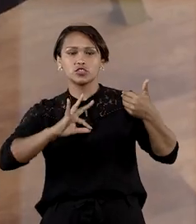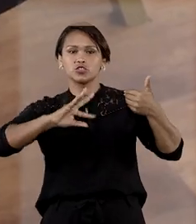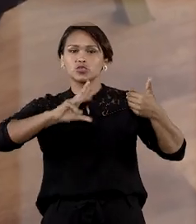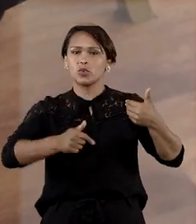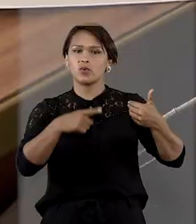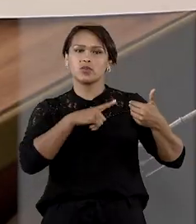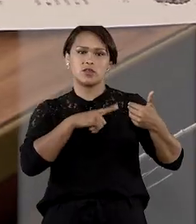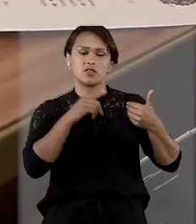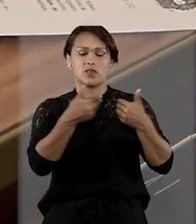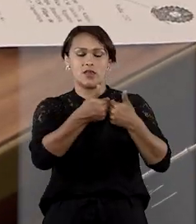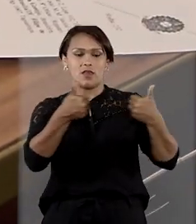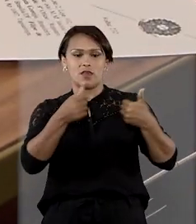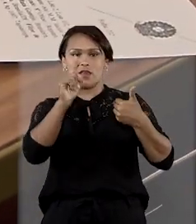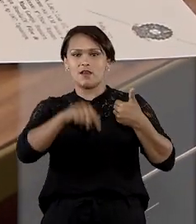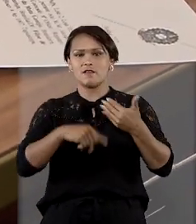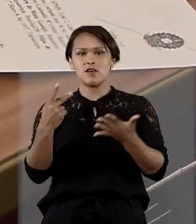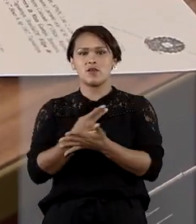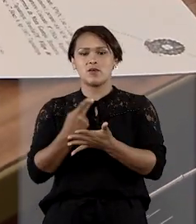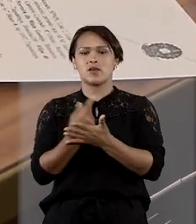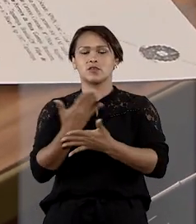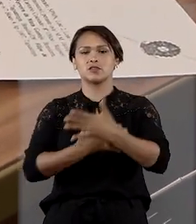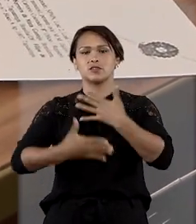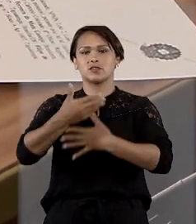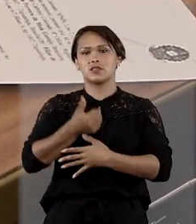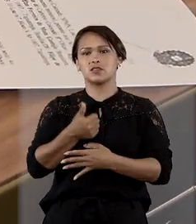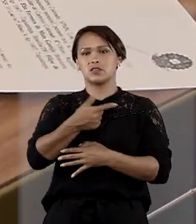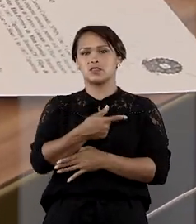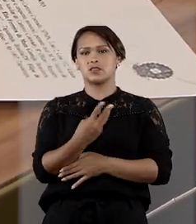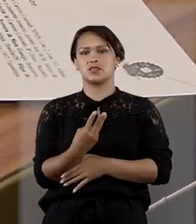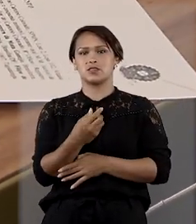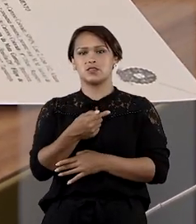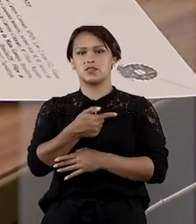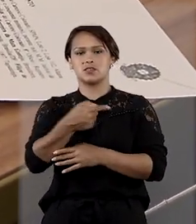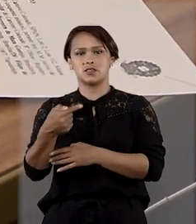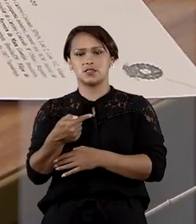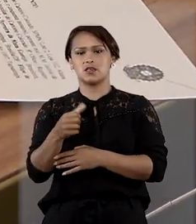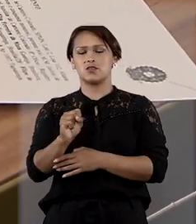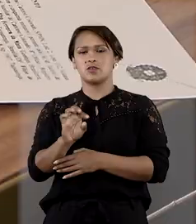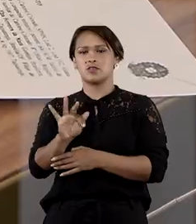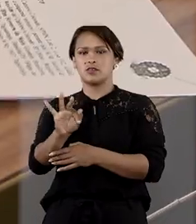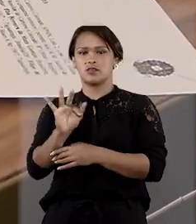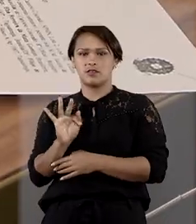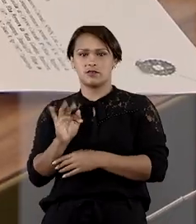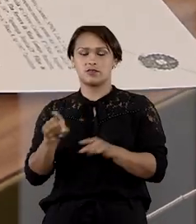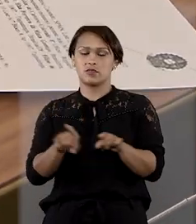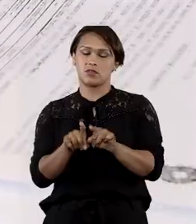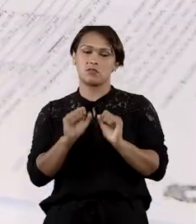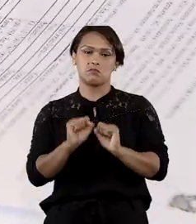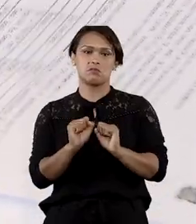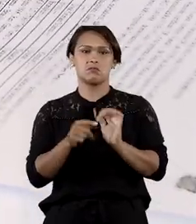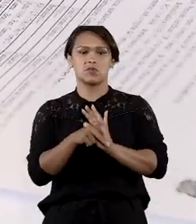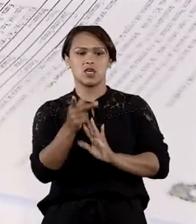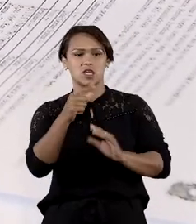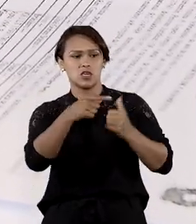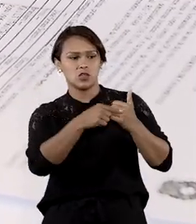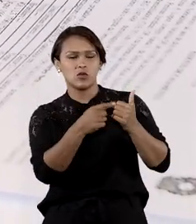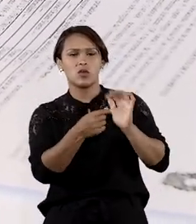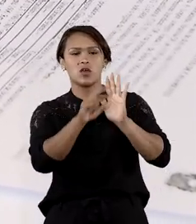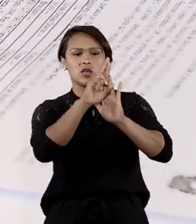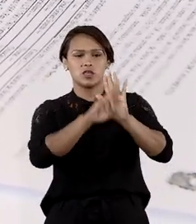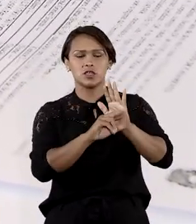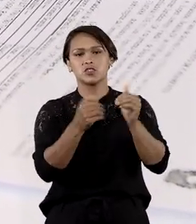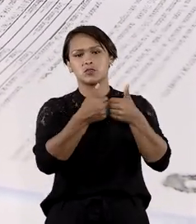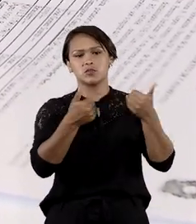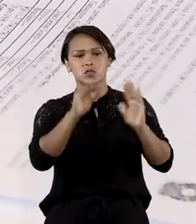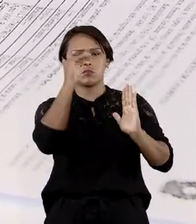total de bens e afastando a incidência da súmula 377 do Supremo Tribunal Federal, que prevê que no regime